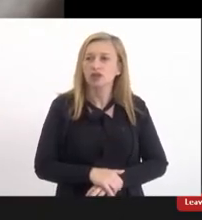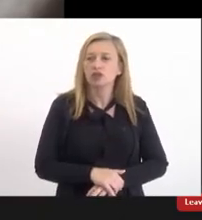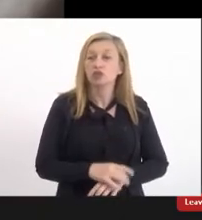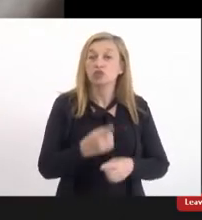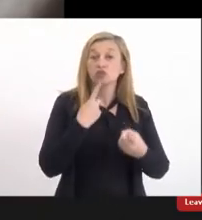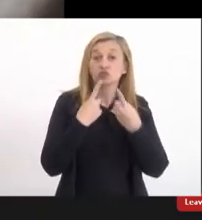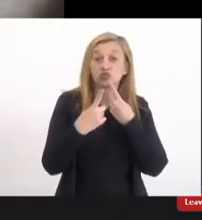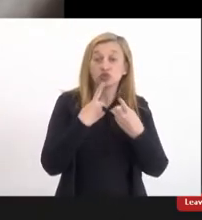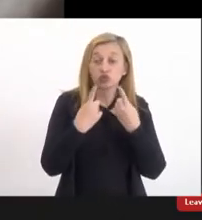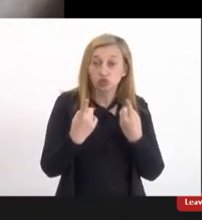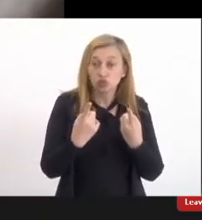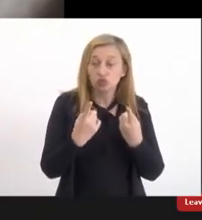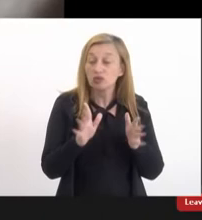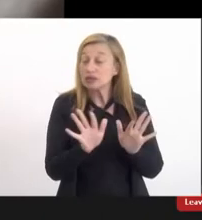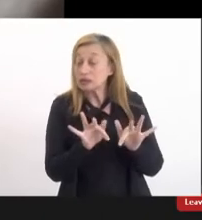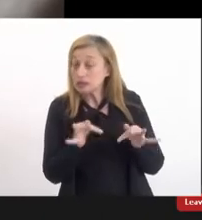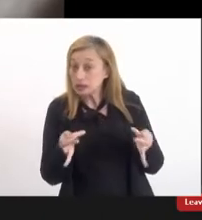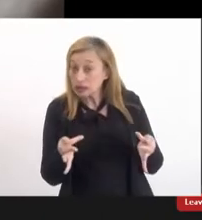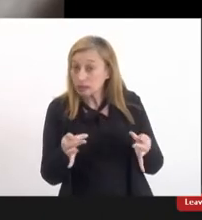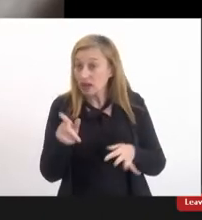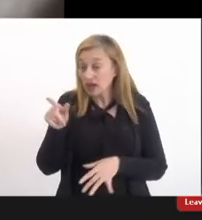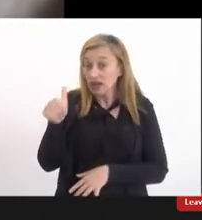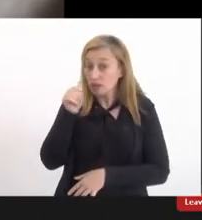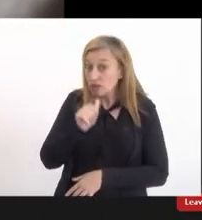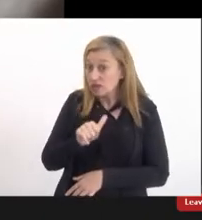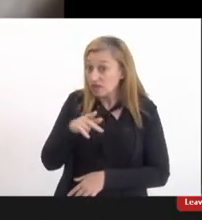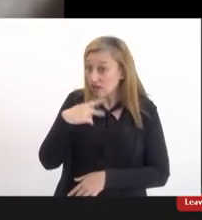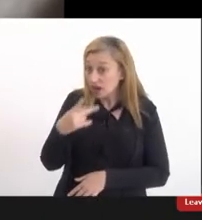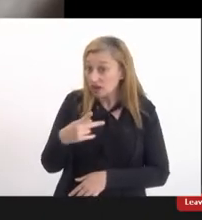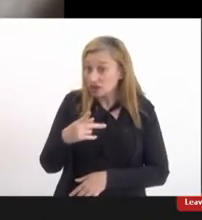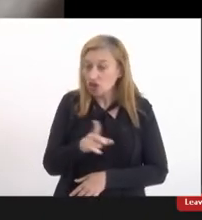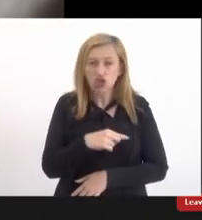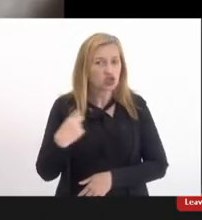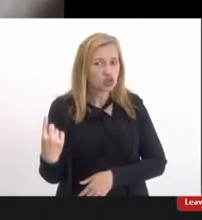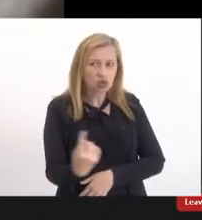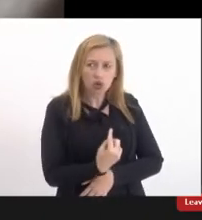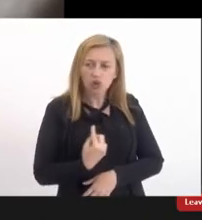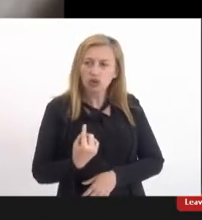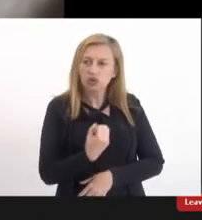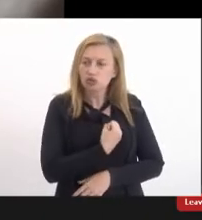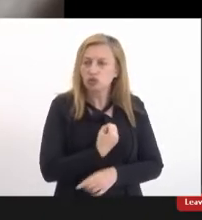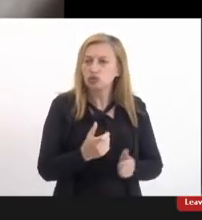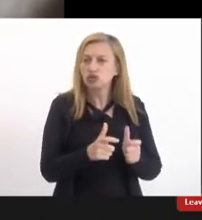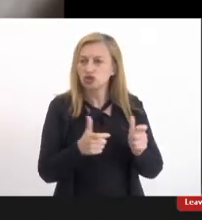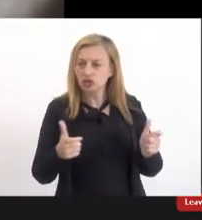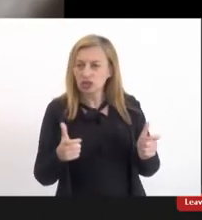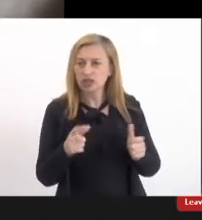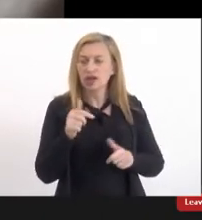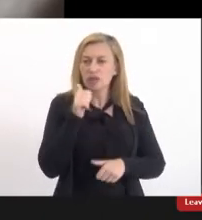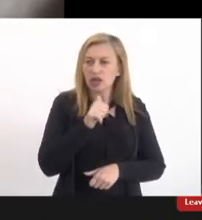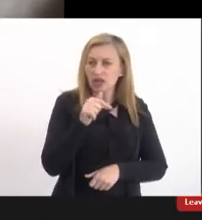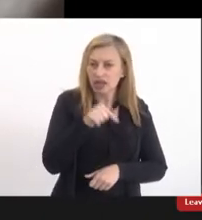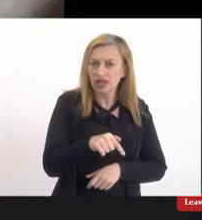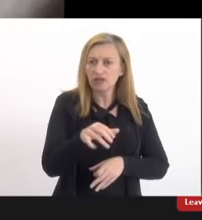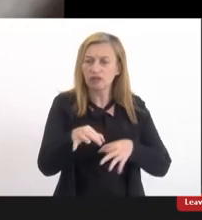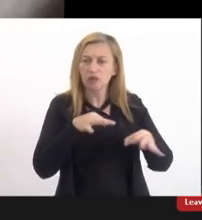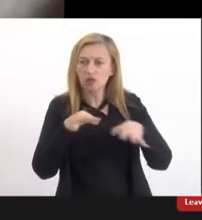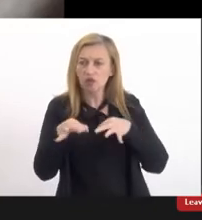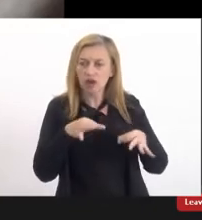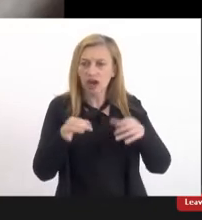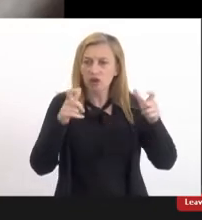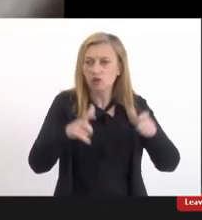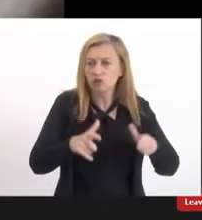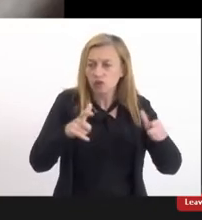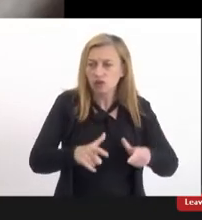discurso mais simples aquela mulher falando nós somos maioria as mulheres aqui vão organizar o espaço